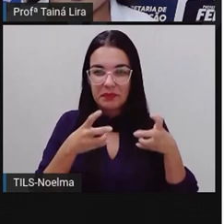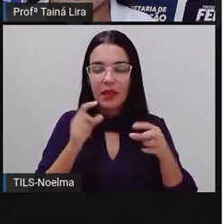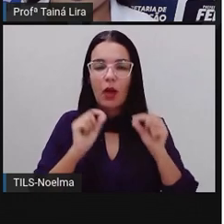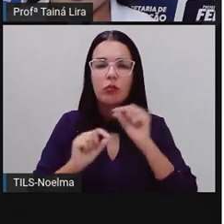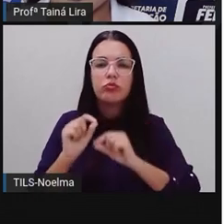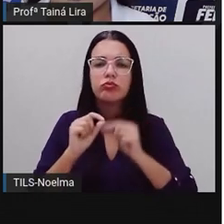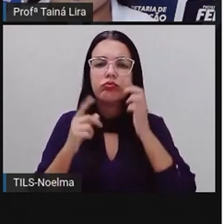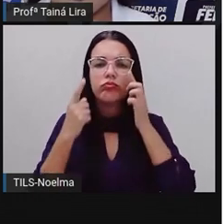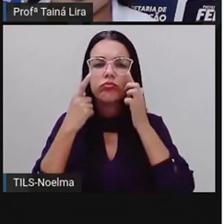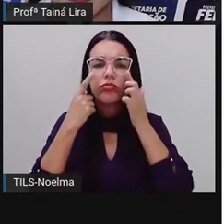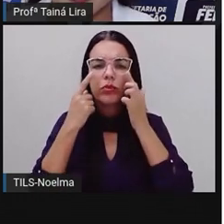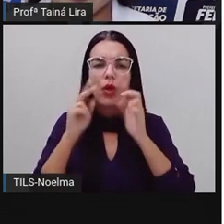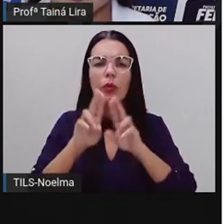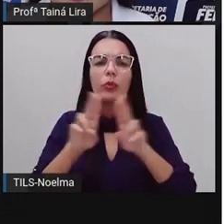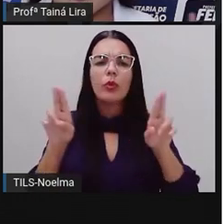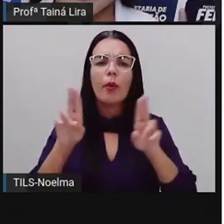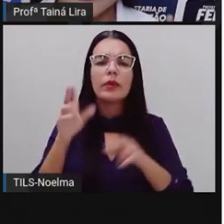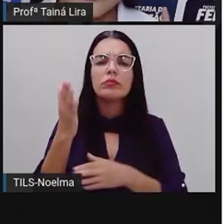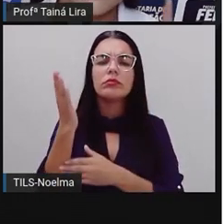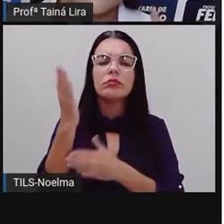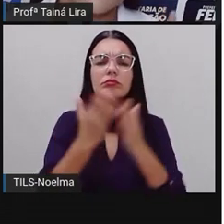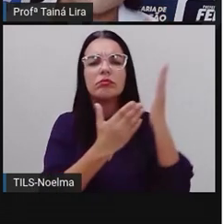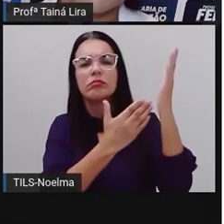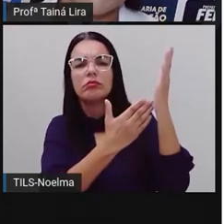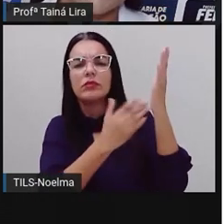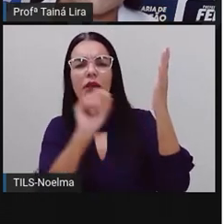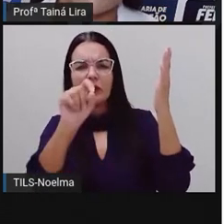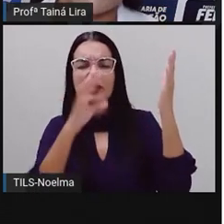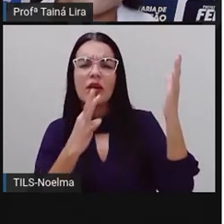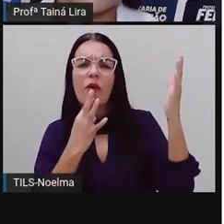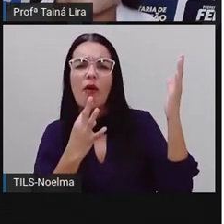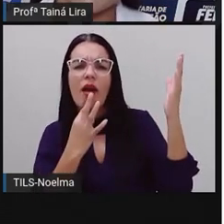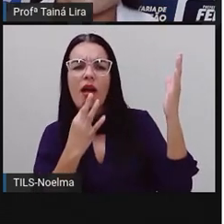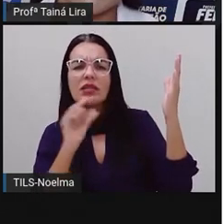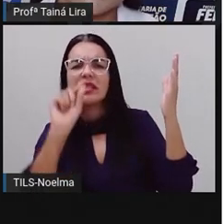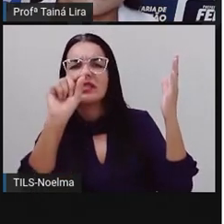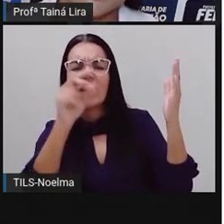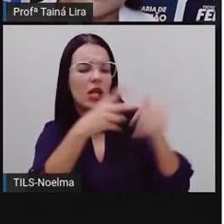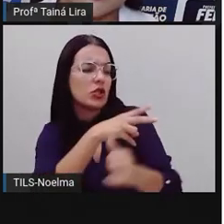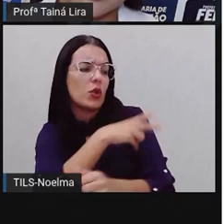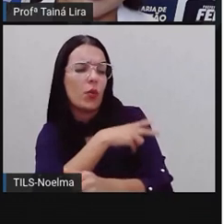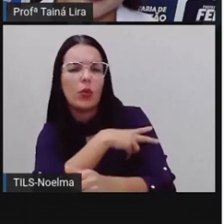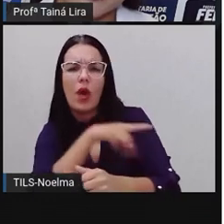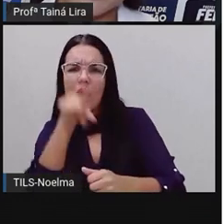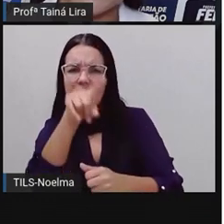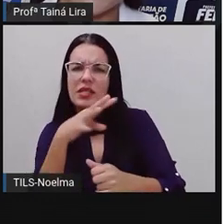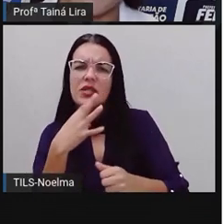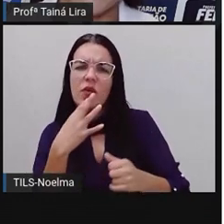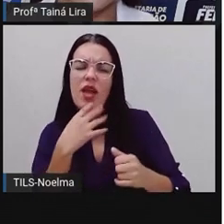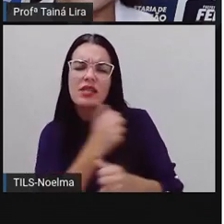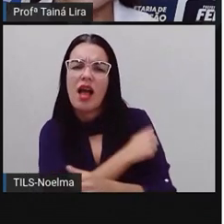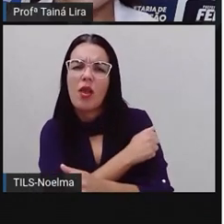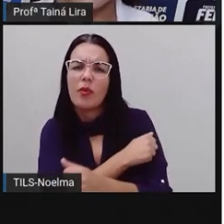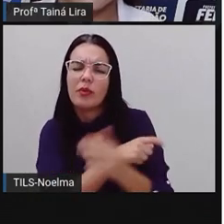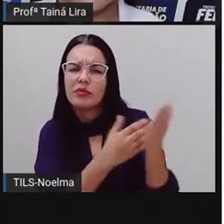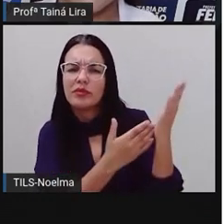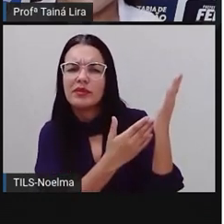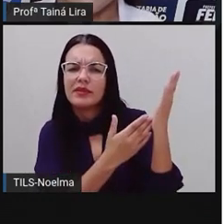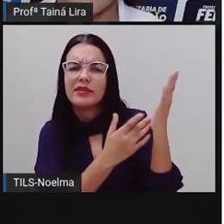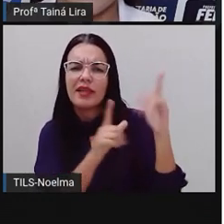Qual é o nome aí dessas plantas? Quem aí do segundo ano sabe me dizer que plantas são essas aí aparecendo na imagem?